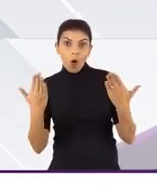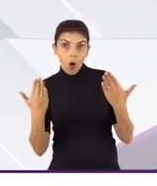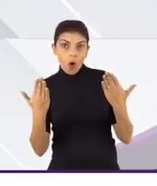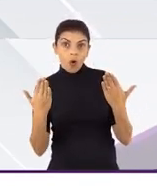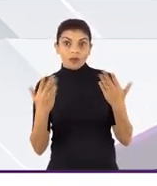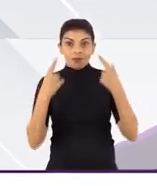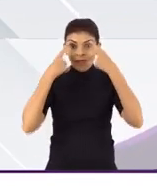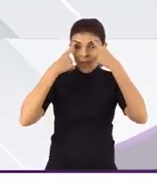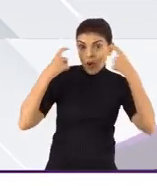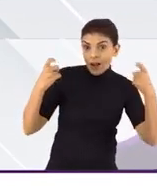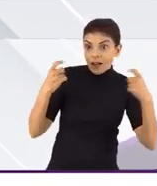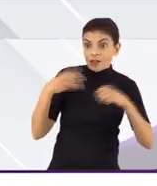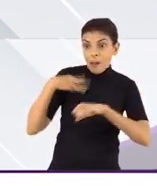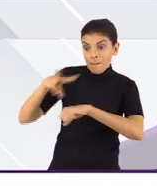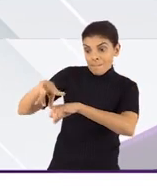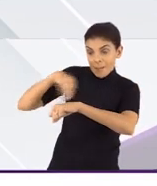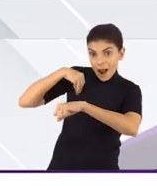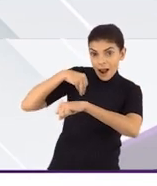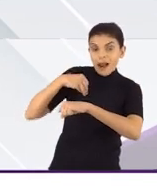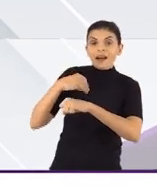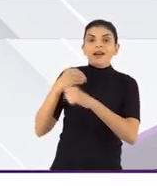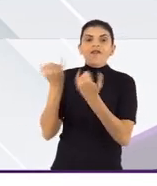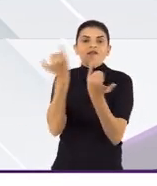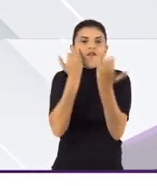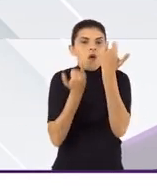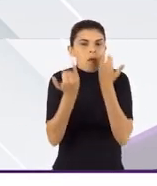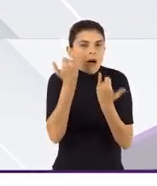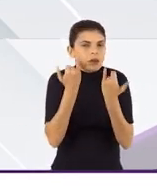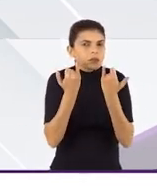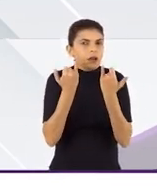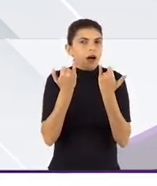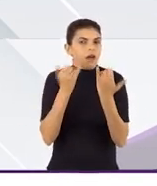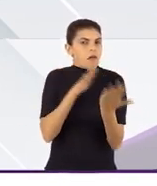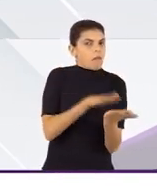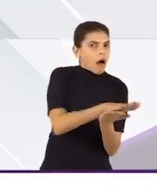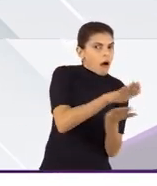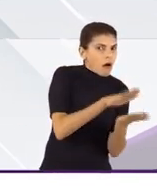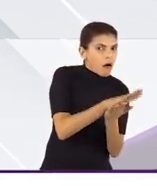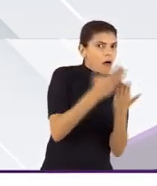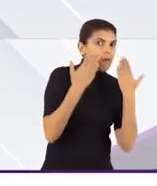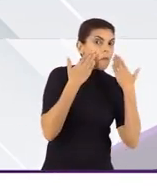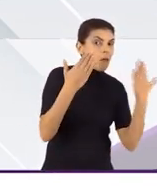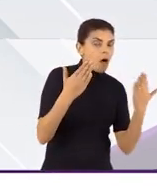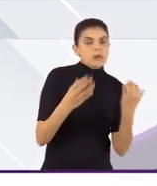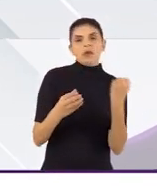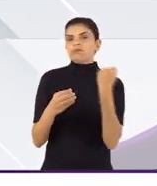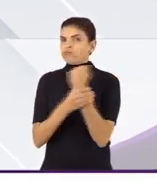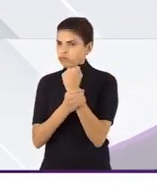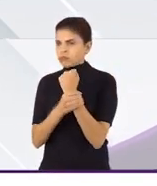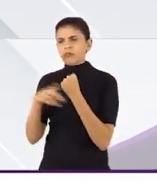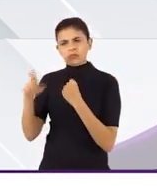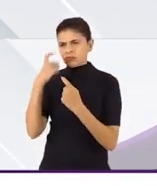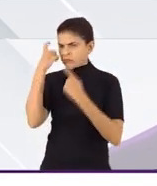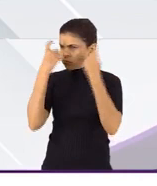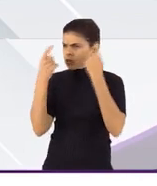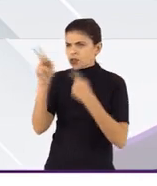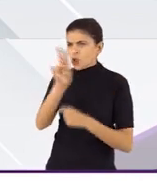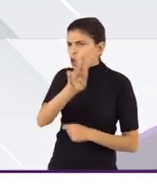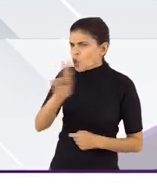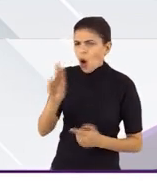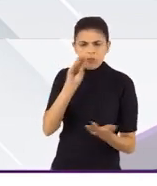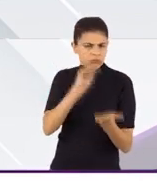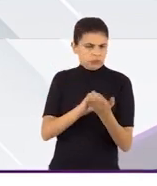ter se alguma informação irá ser publicizada, então deve ser garantido